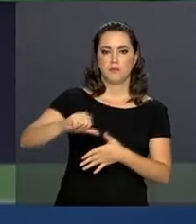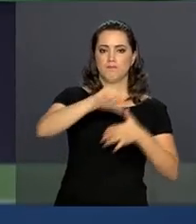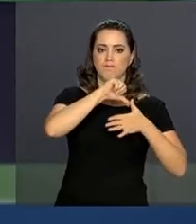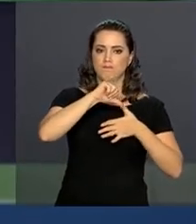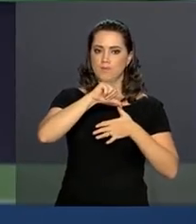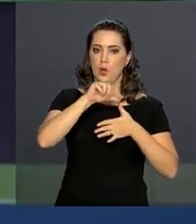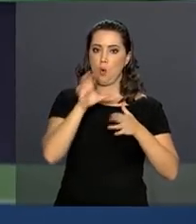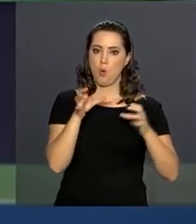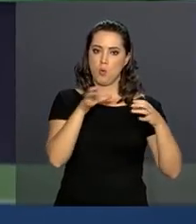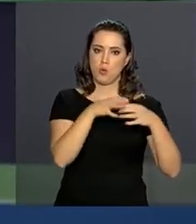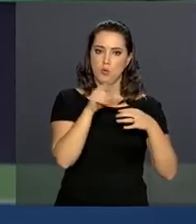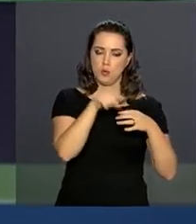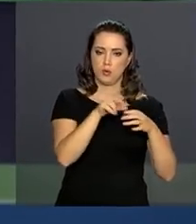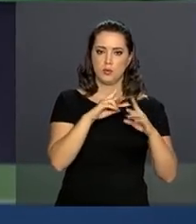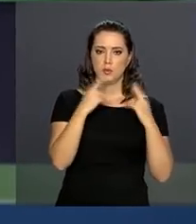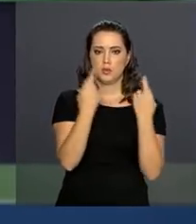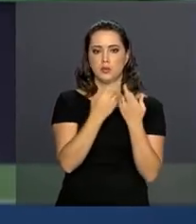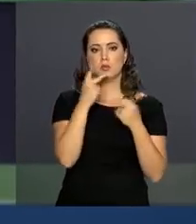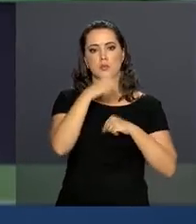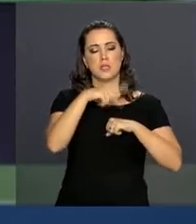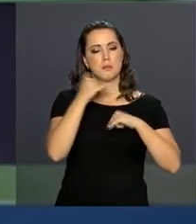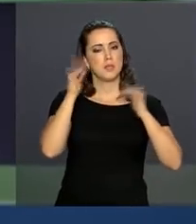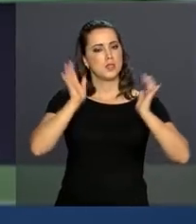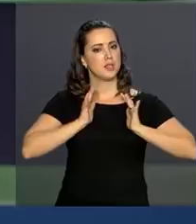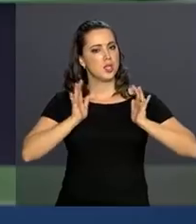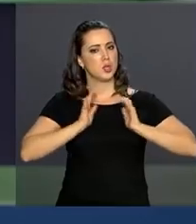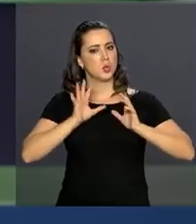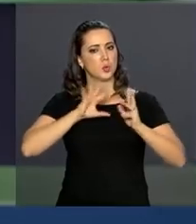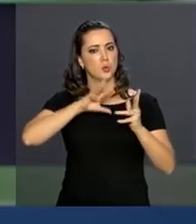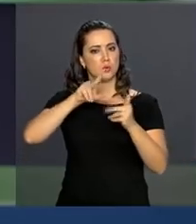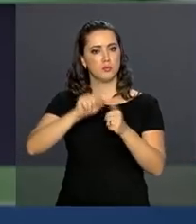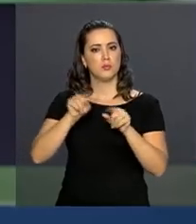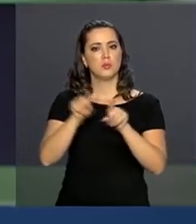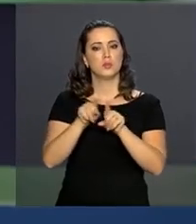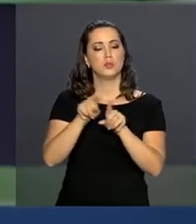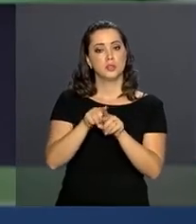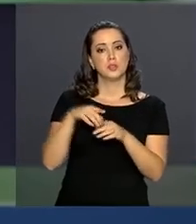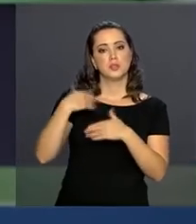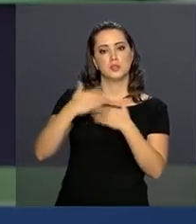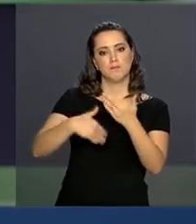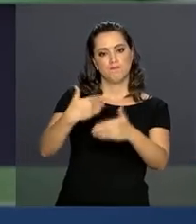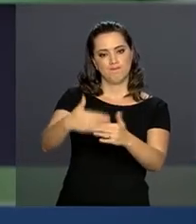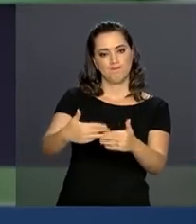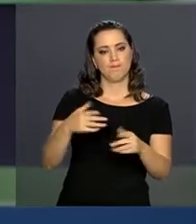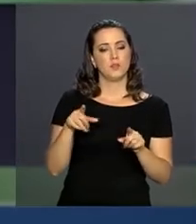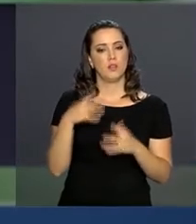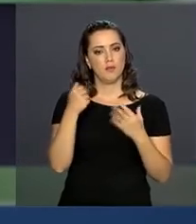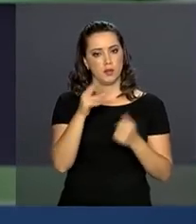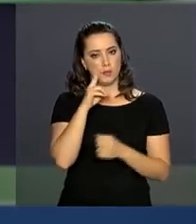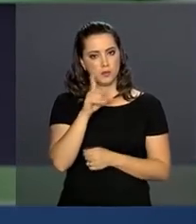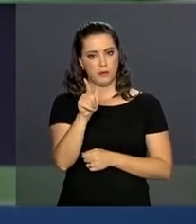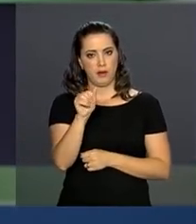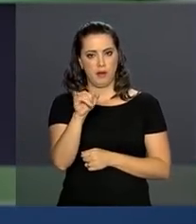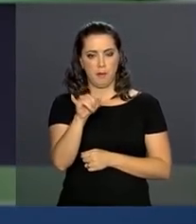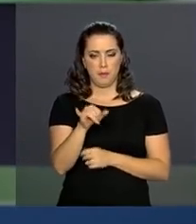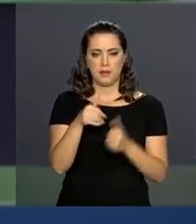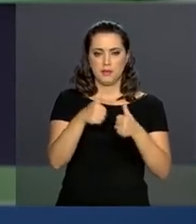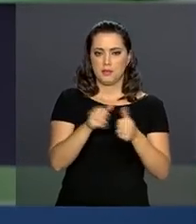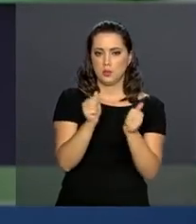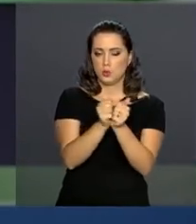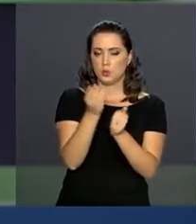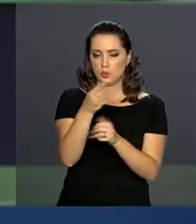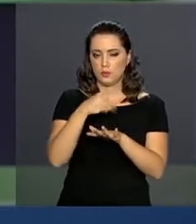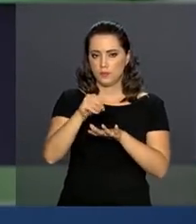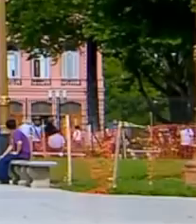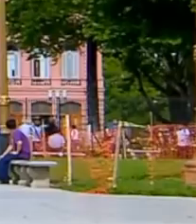uma cúpula do grupo que reúne os países mais ricos do mundo e também as nações em desenvolvimento. A repórter Gabriela Noronha está lá e tem